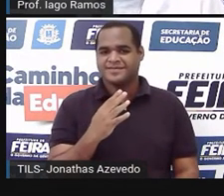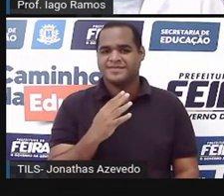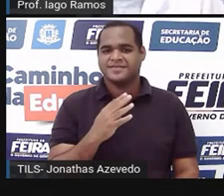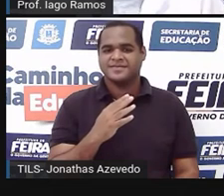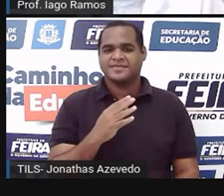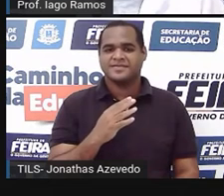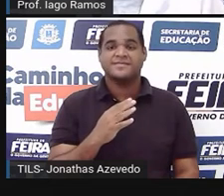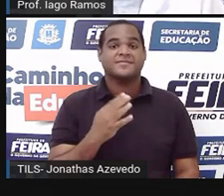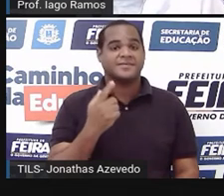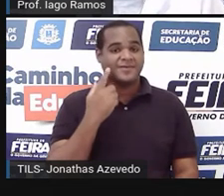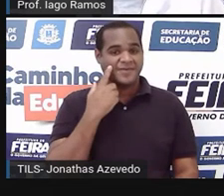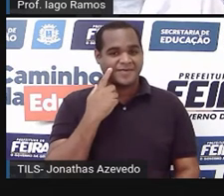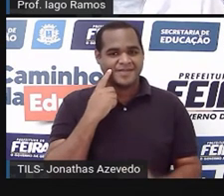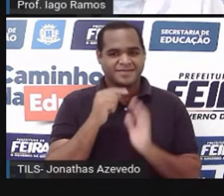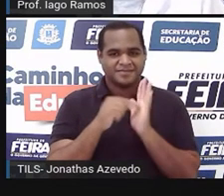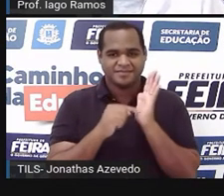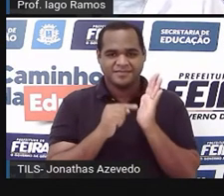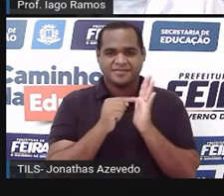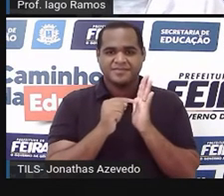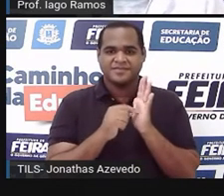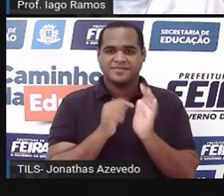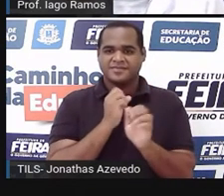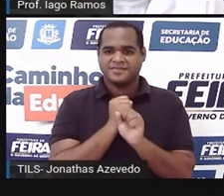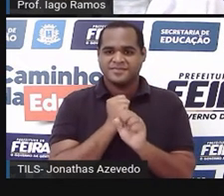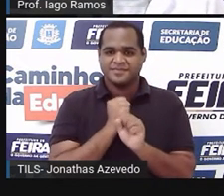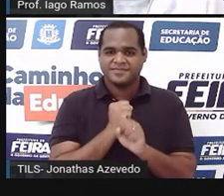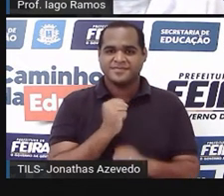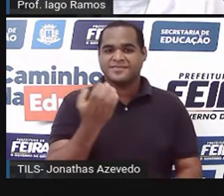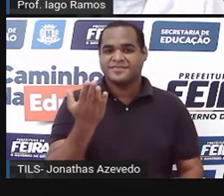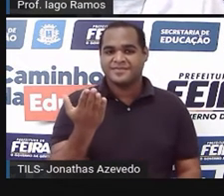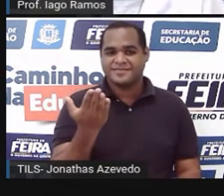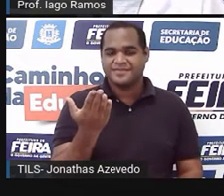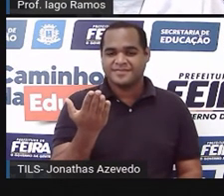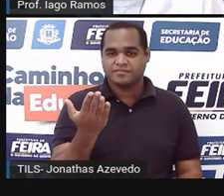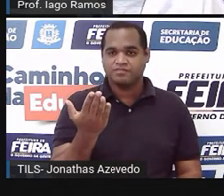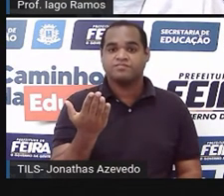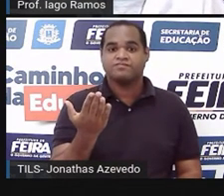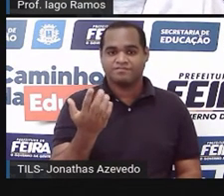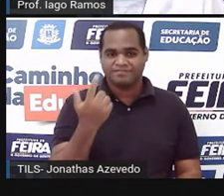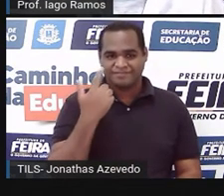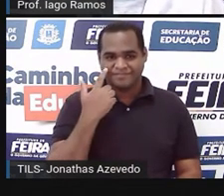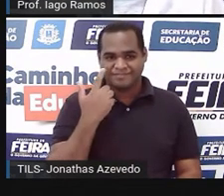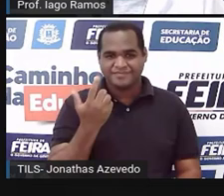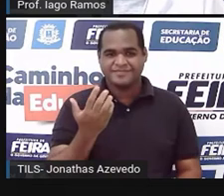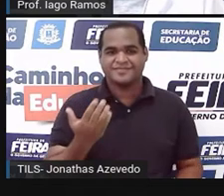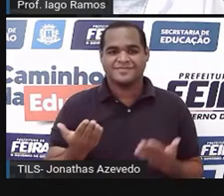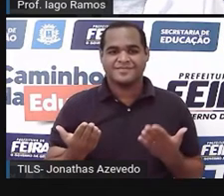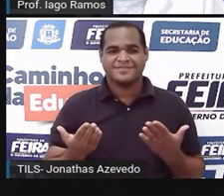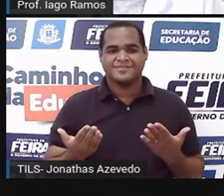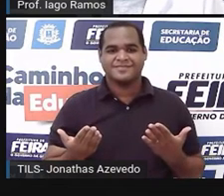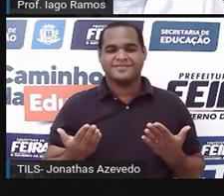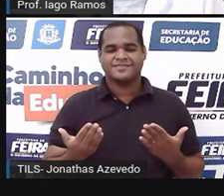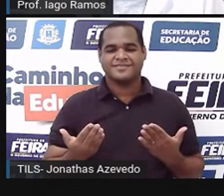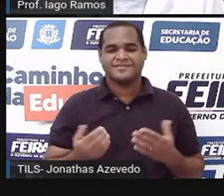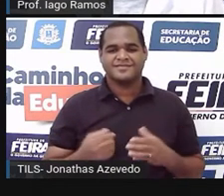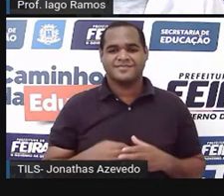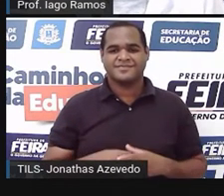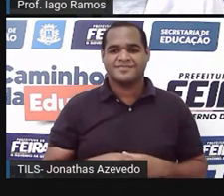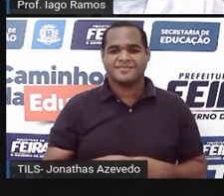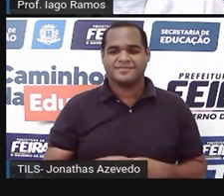vem comigo usando a calculadora, somando esses ângulos. 106 mais 37